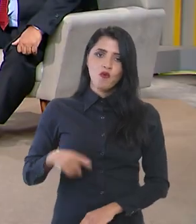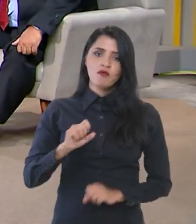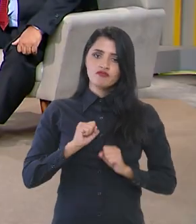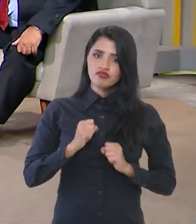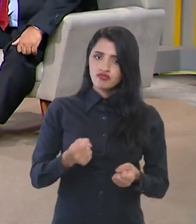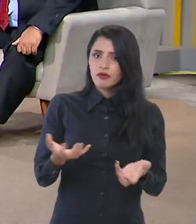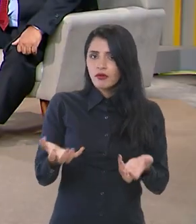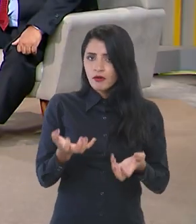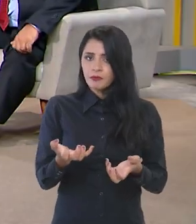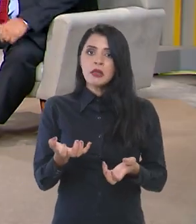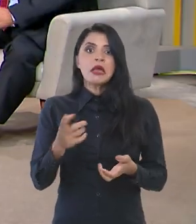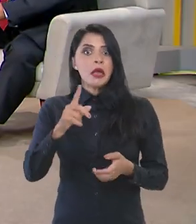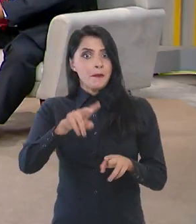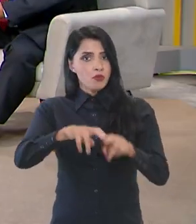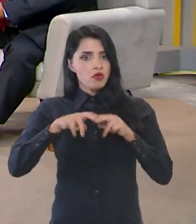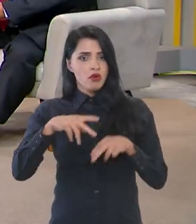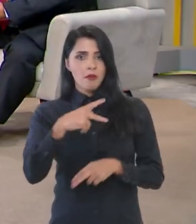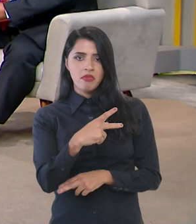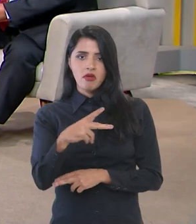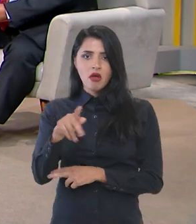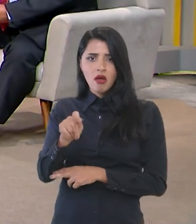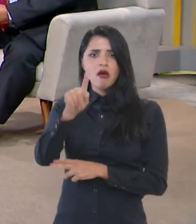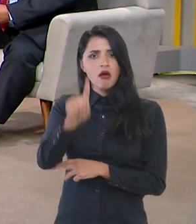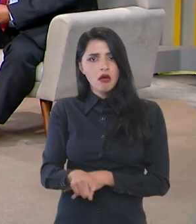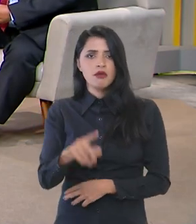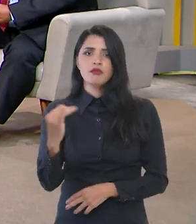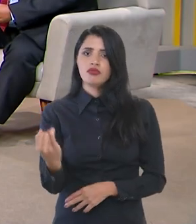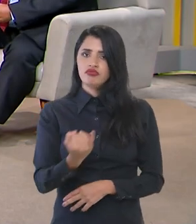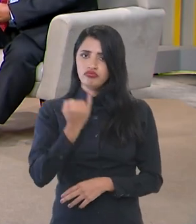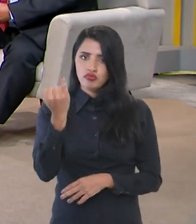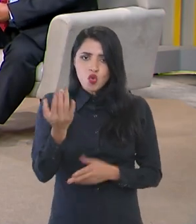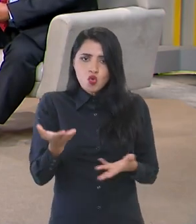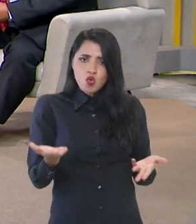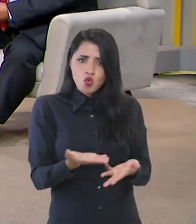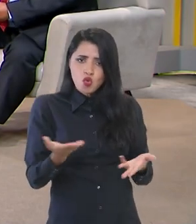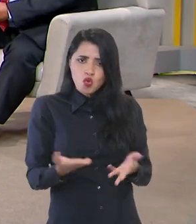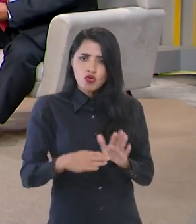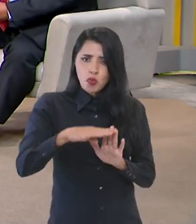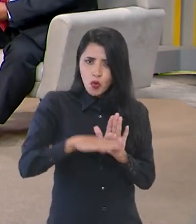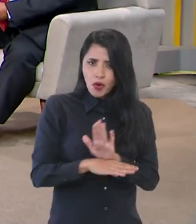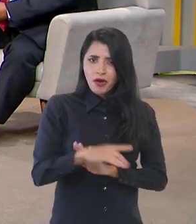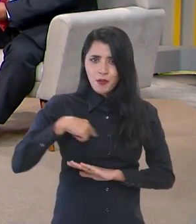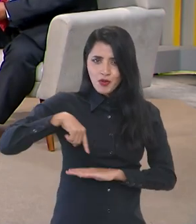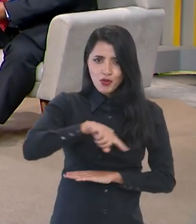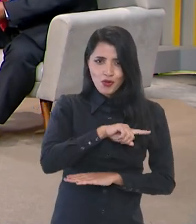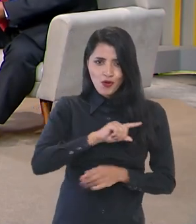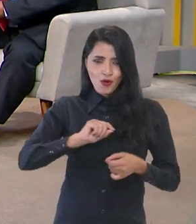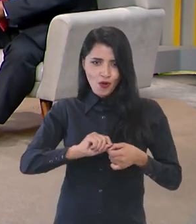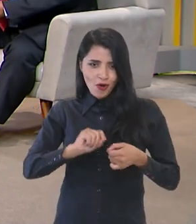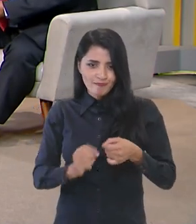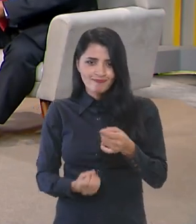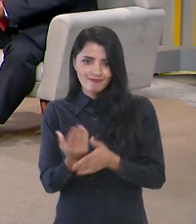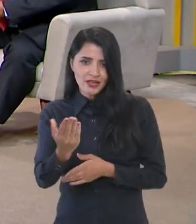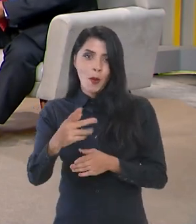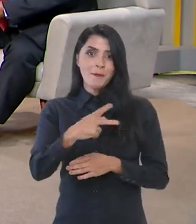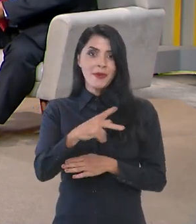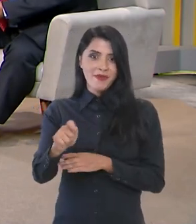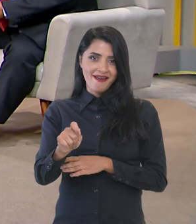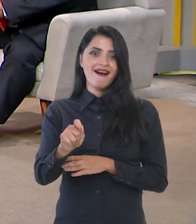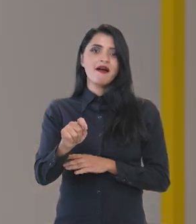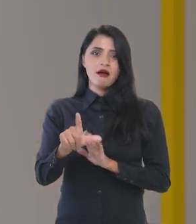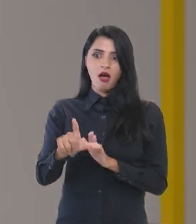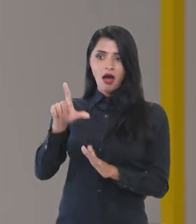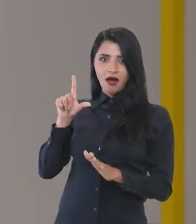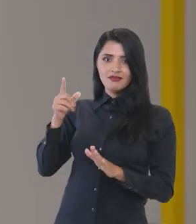coloca e, por isso, o PPA é tão importante. Hoje, os programas que nós herdamos do PPA anterior